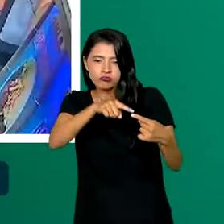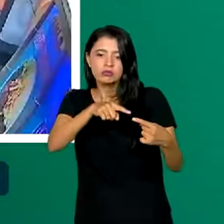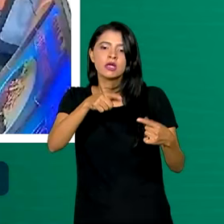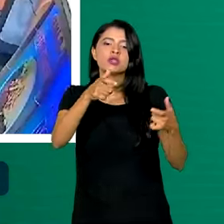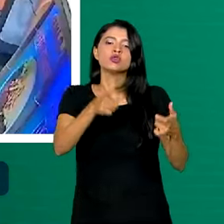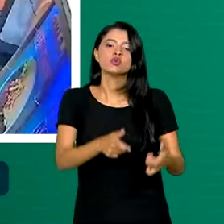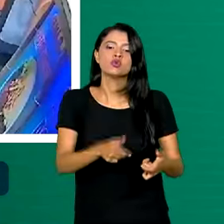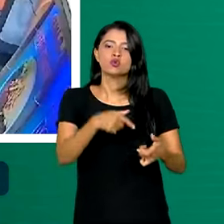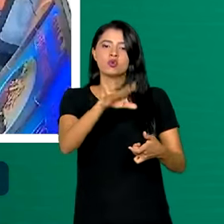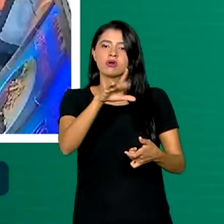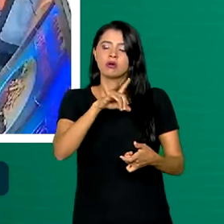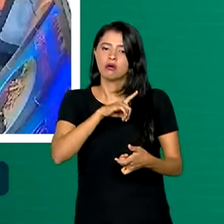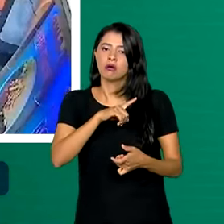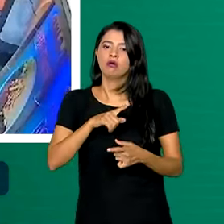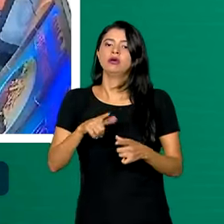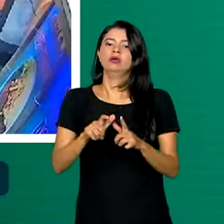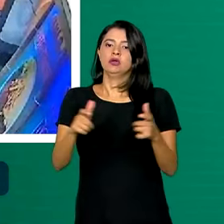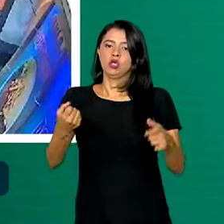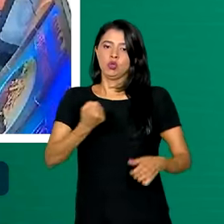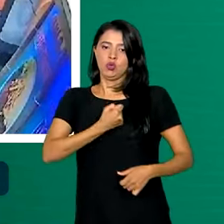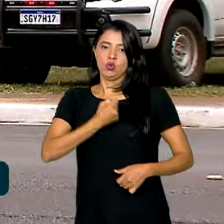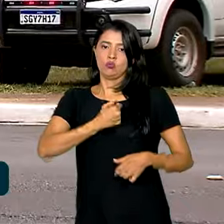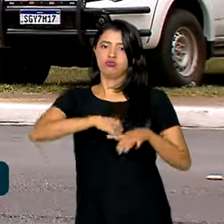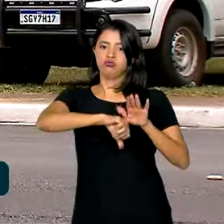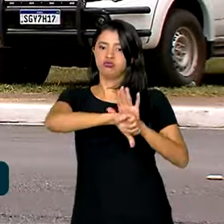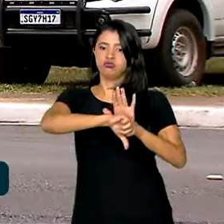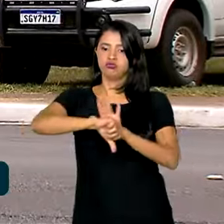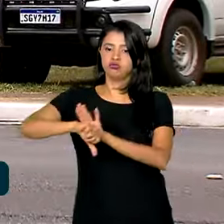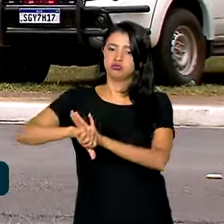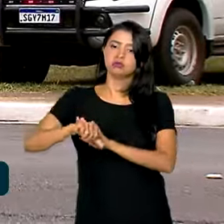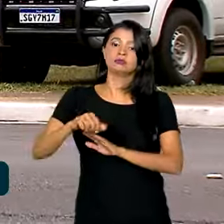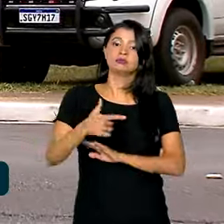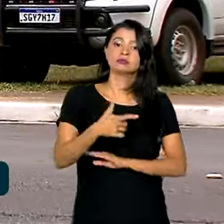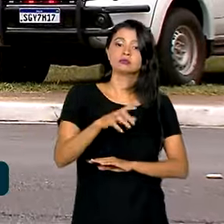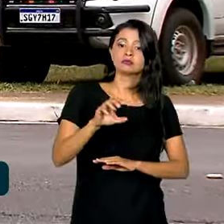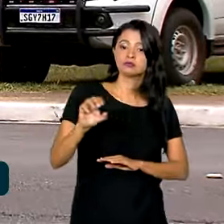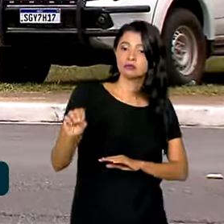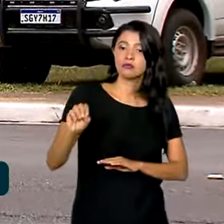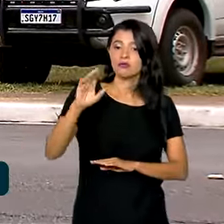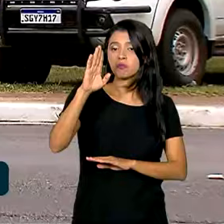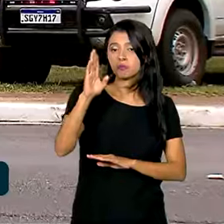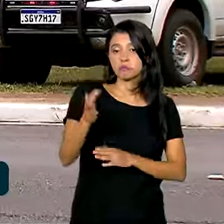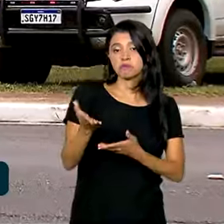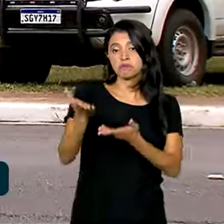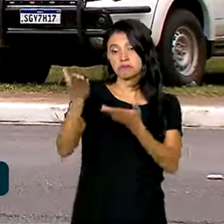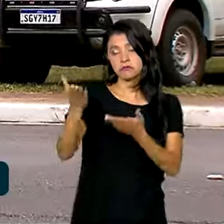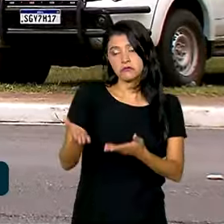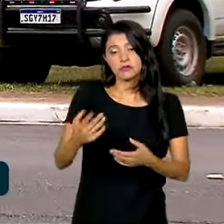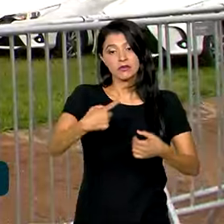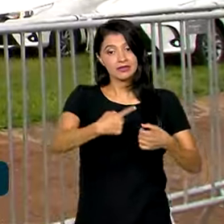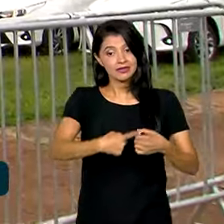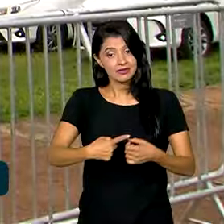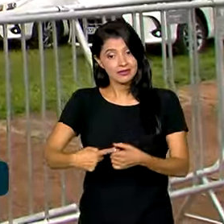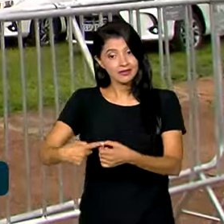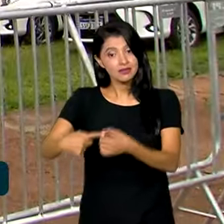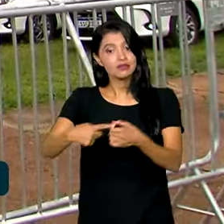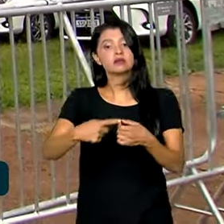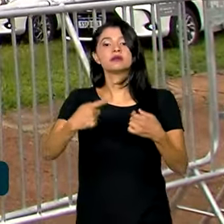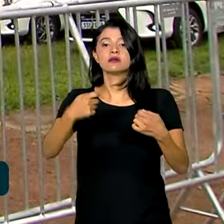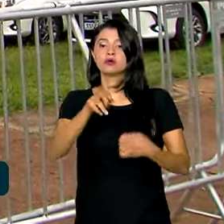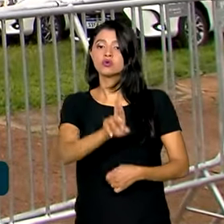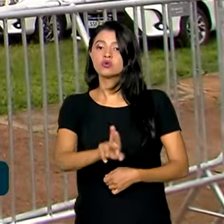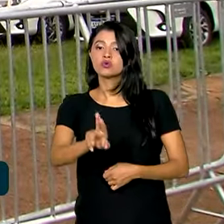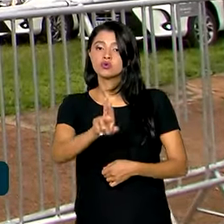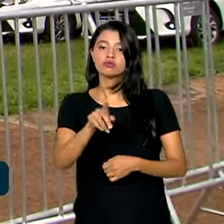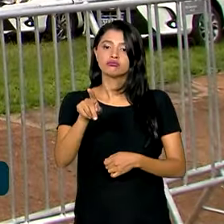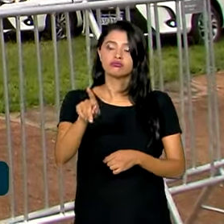regiões com maiores índices de criminalidade e 200 diretamente para as cidades, que vão utilizar